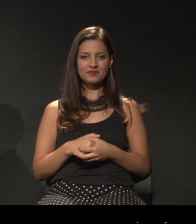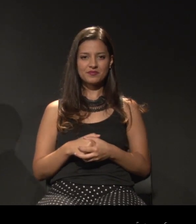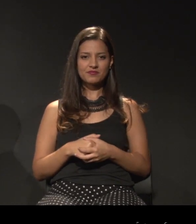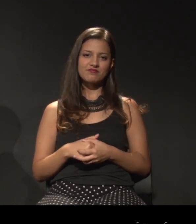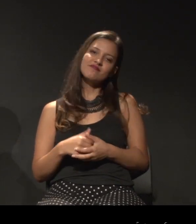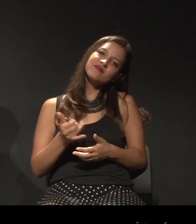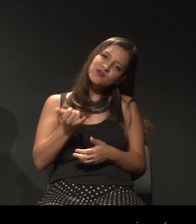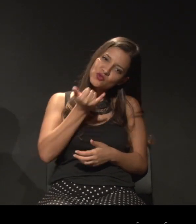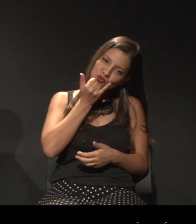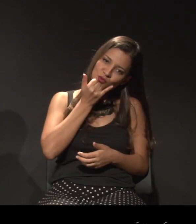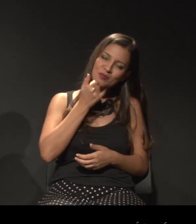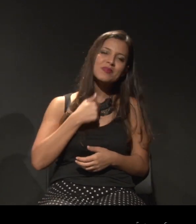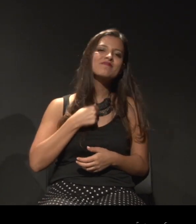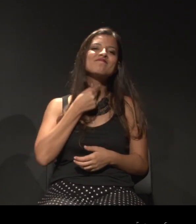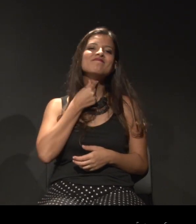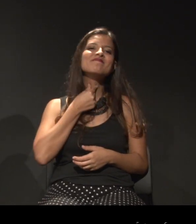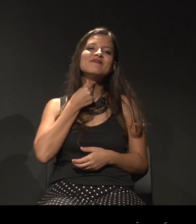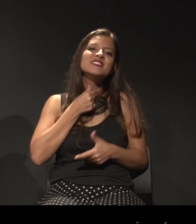Desculpe pela rouquidão.